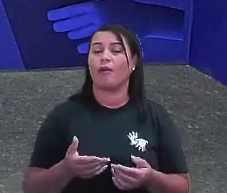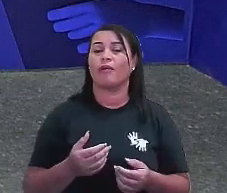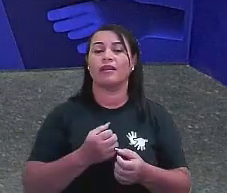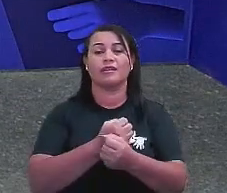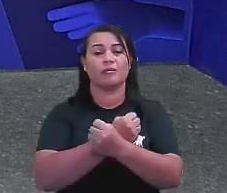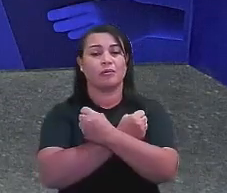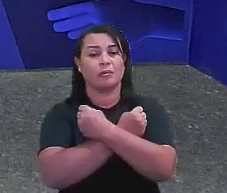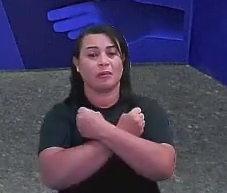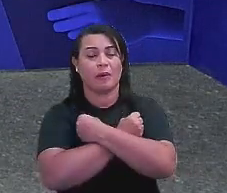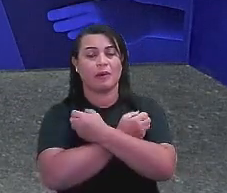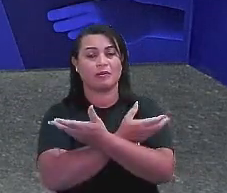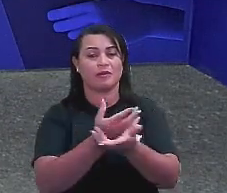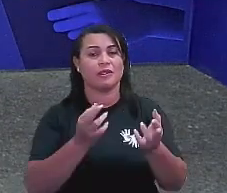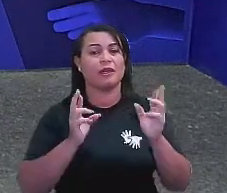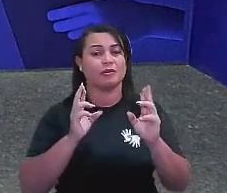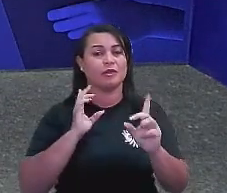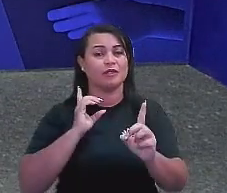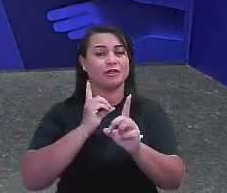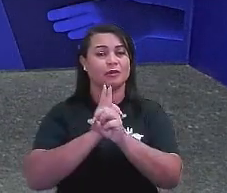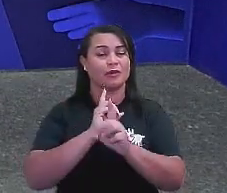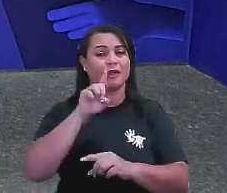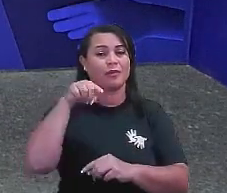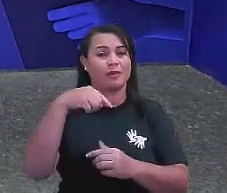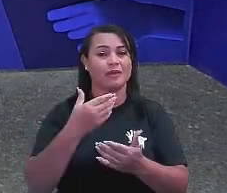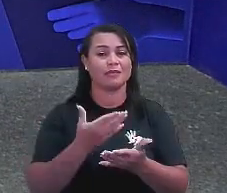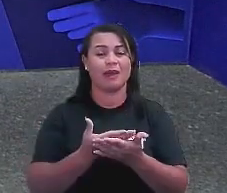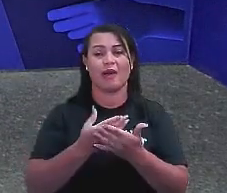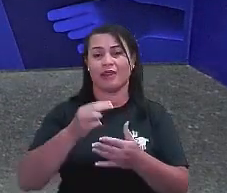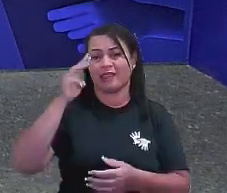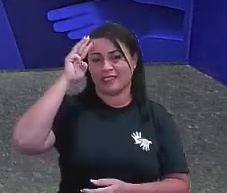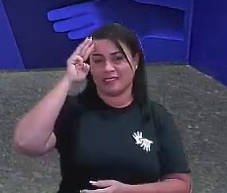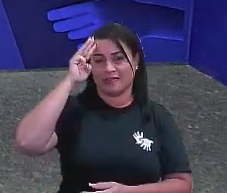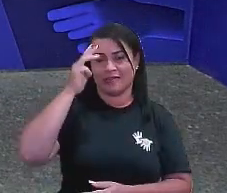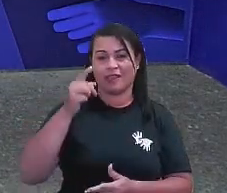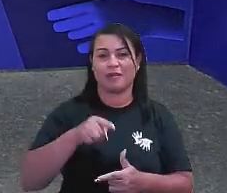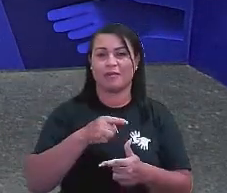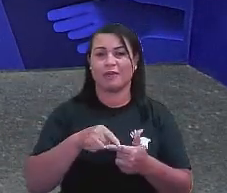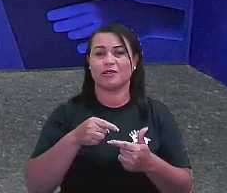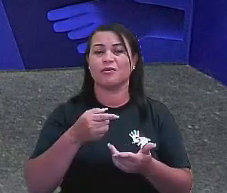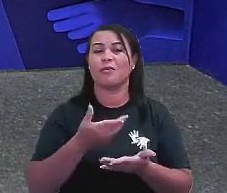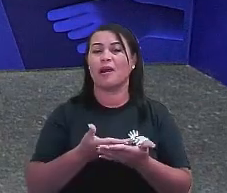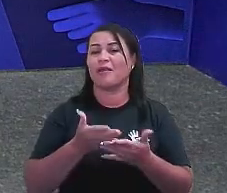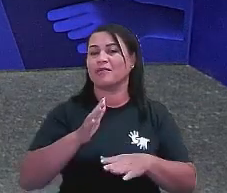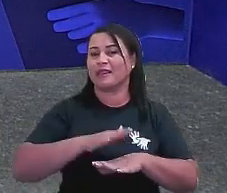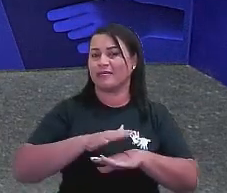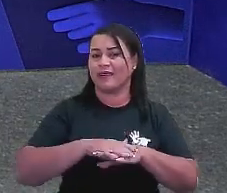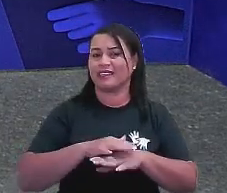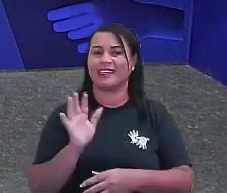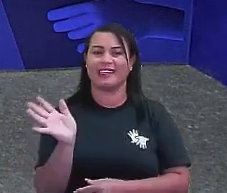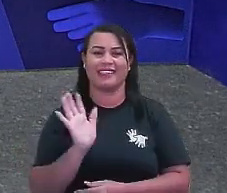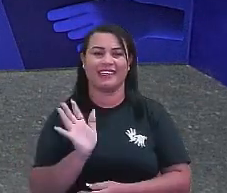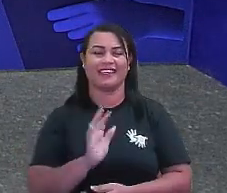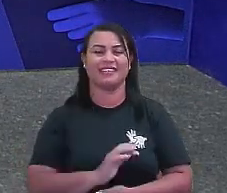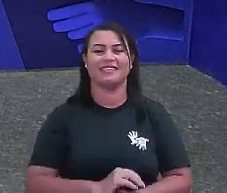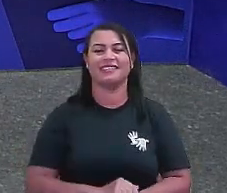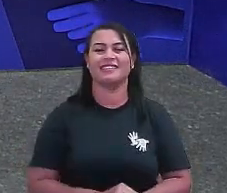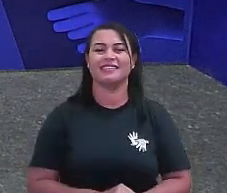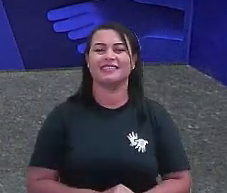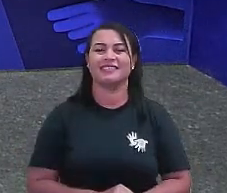abraço. E eu espero te encontrar na próxima terça-feira para mais uma aula de matemática. Até lá!